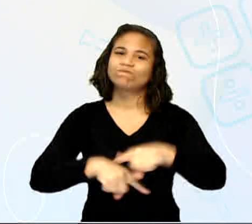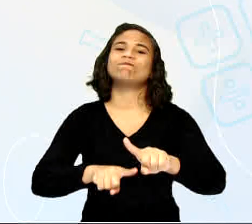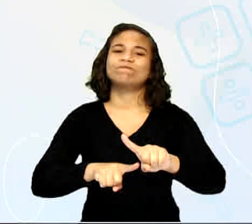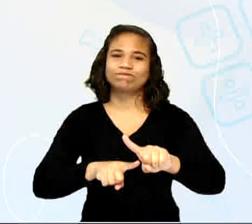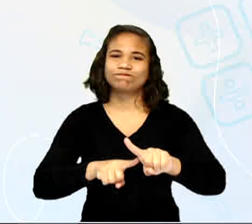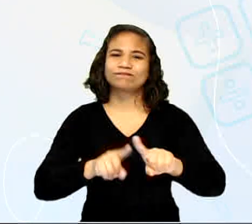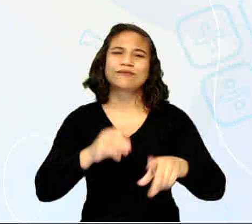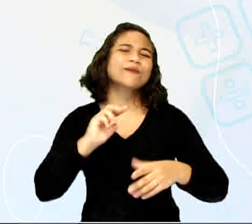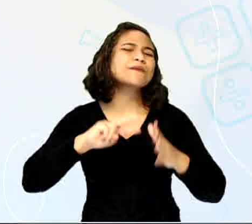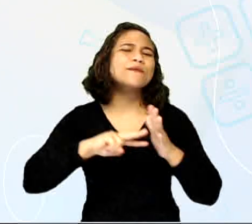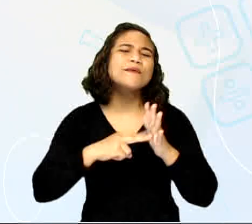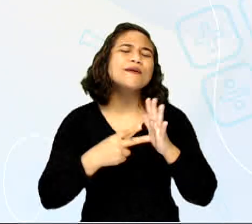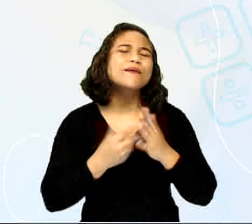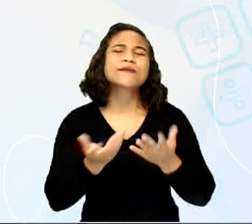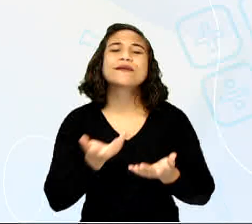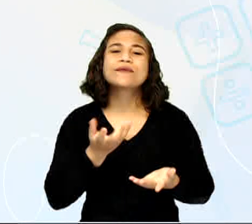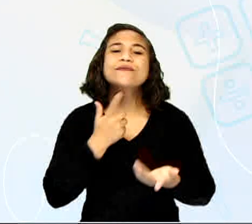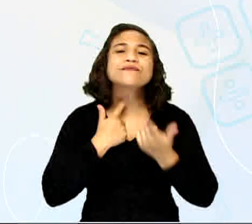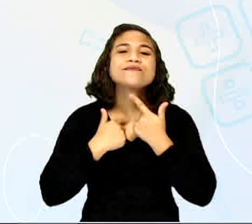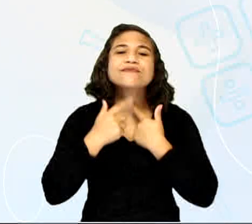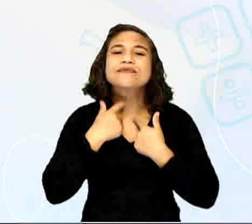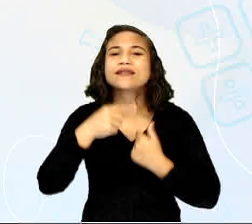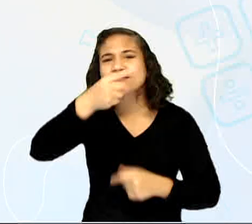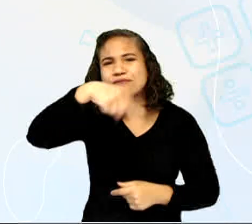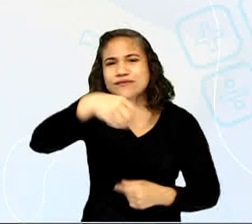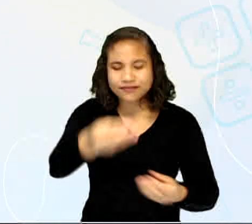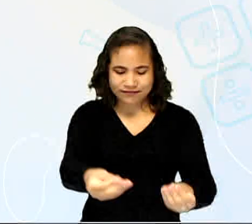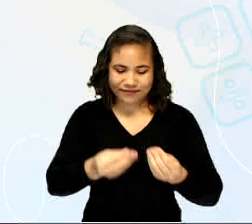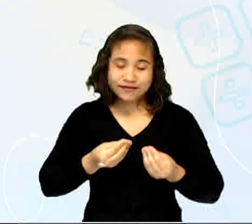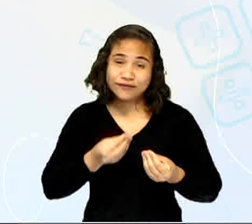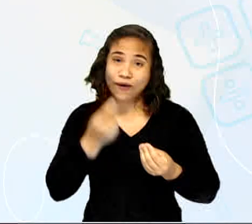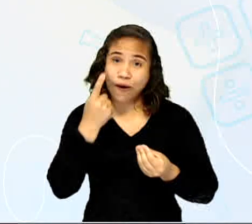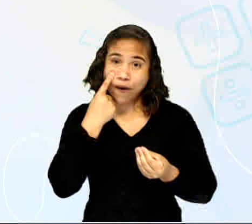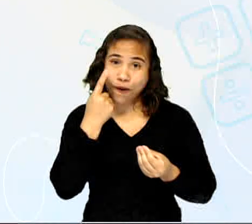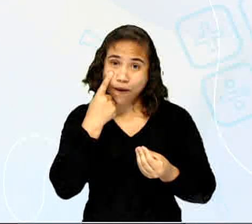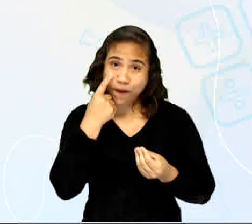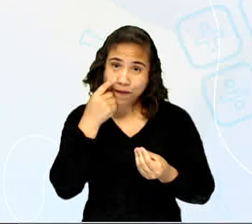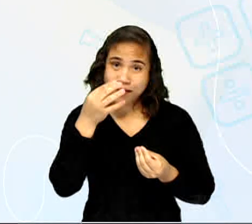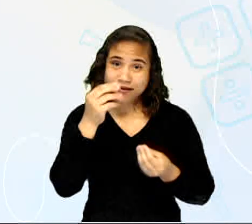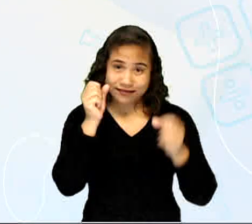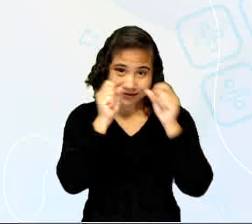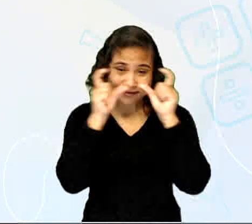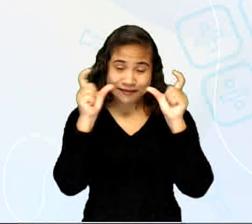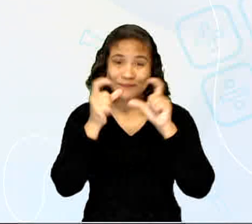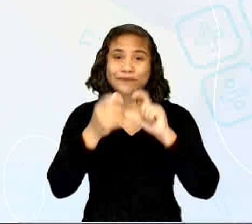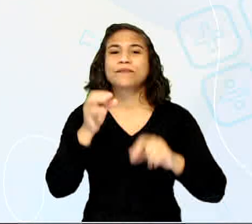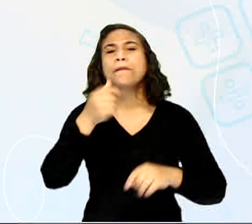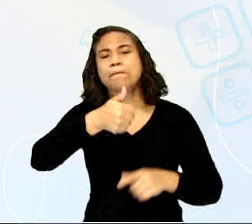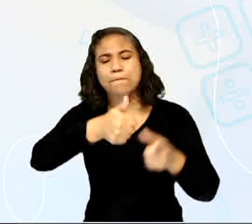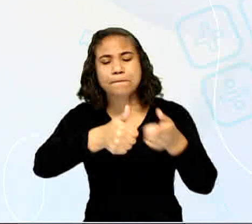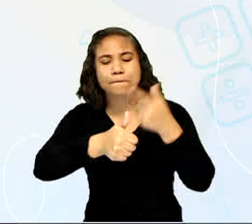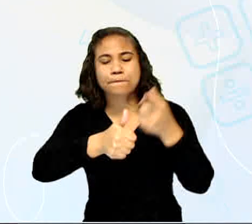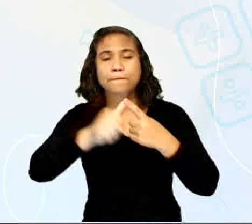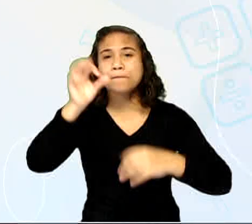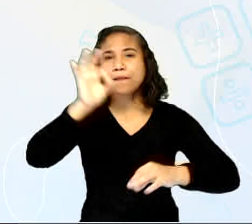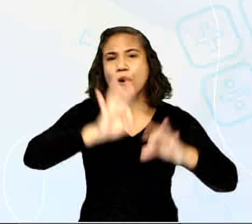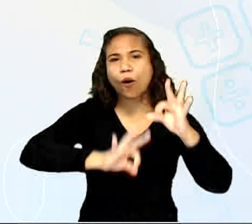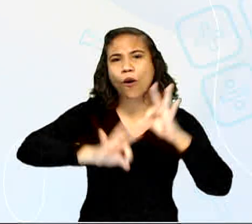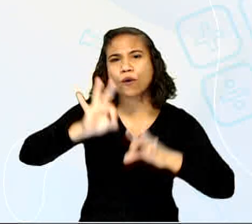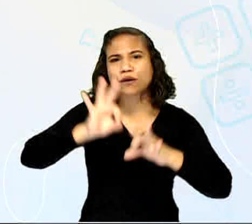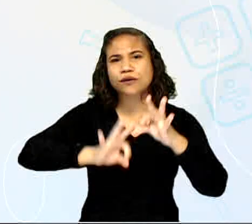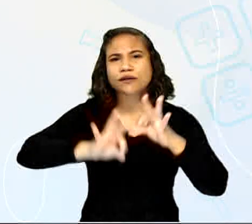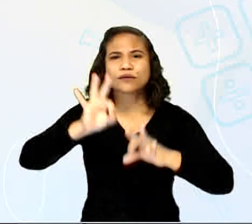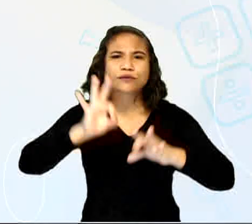O que é que eu quero de vocês nesta aula? Olha só. Primeiro, organize uma ação